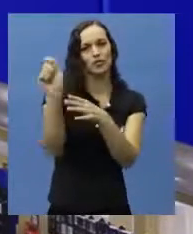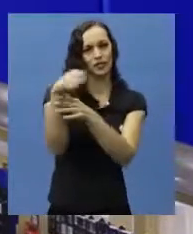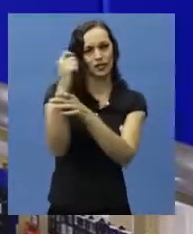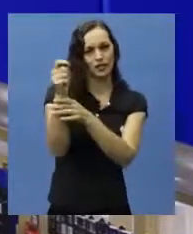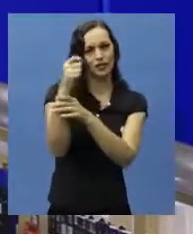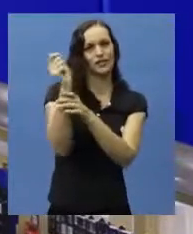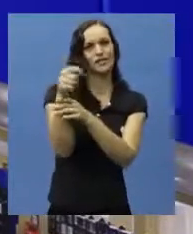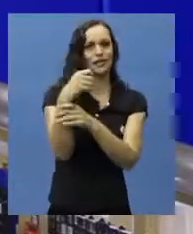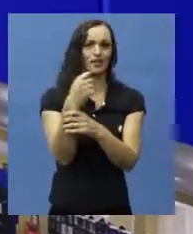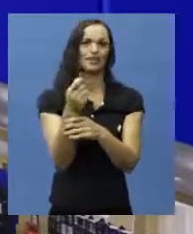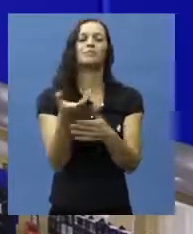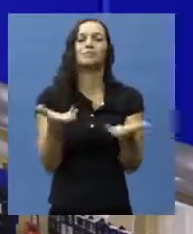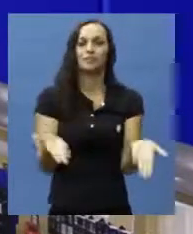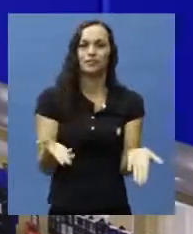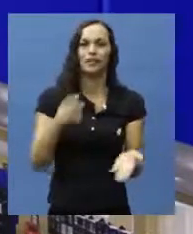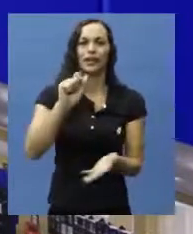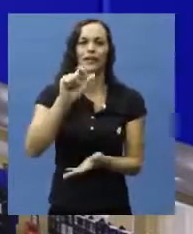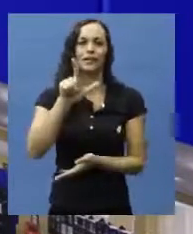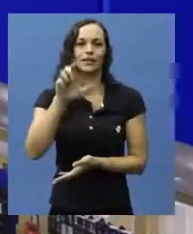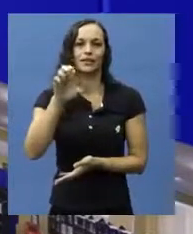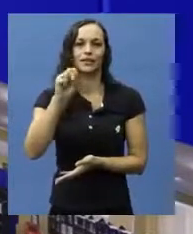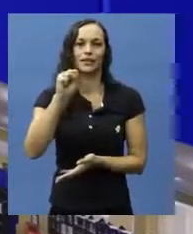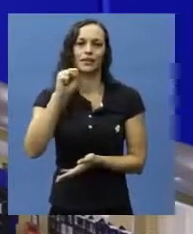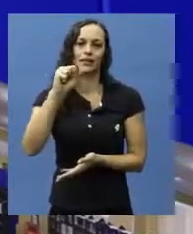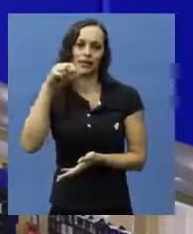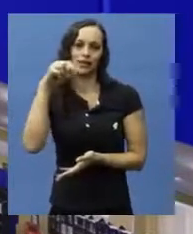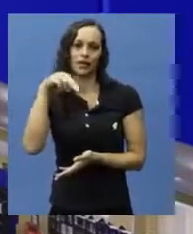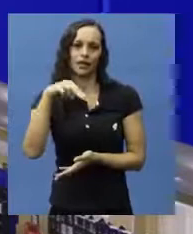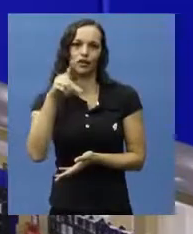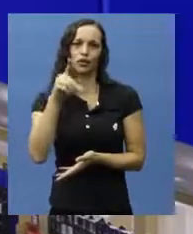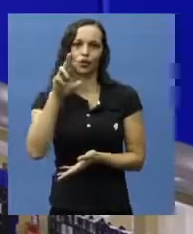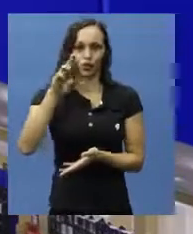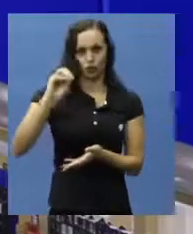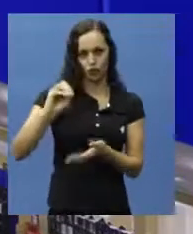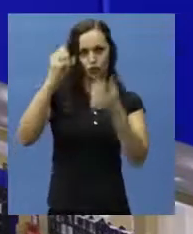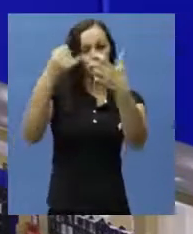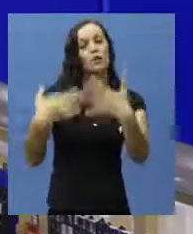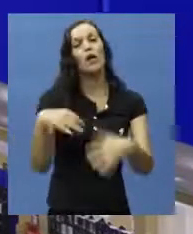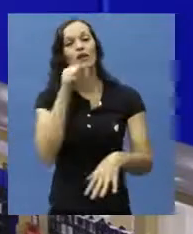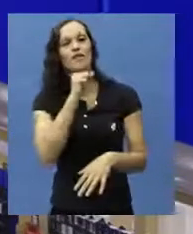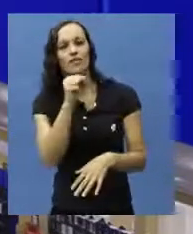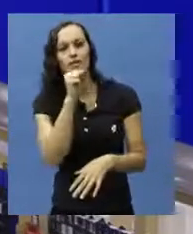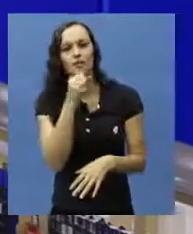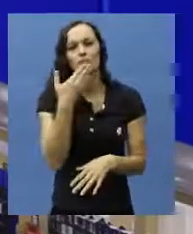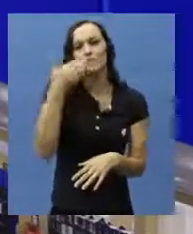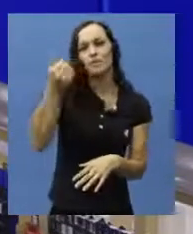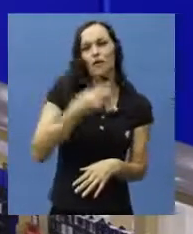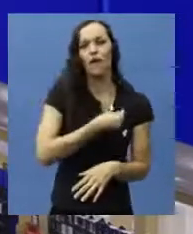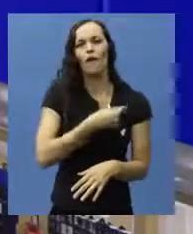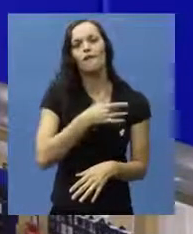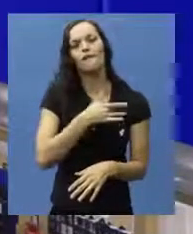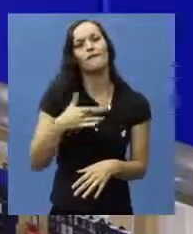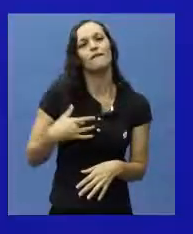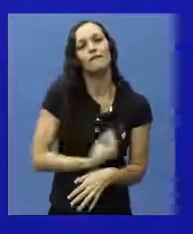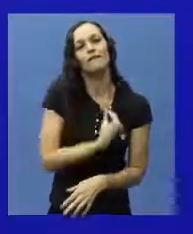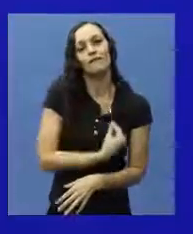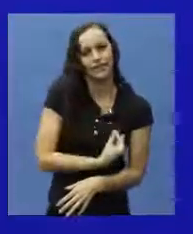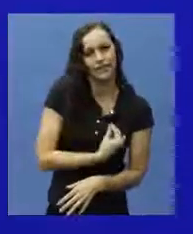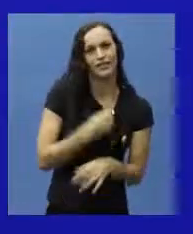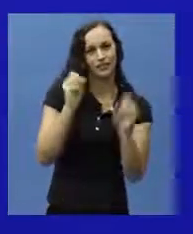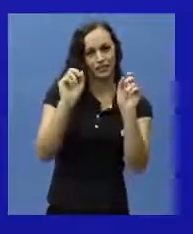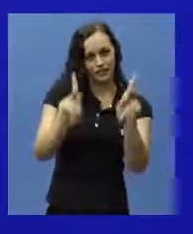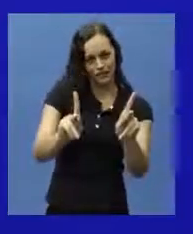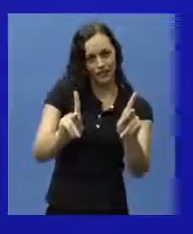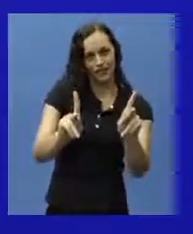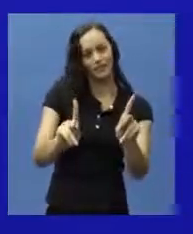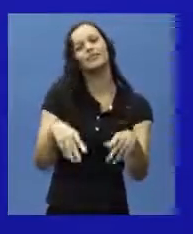professor do curso de fisioterapia aqui da FASB, professor Alessandro Pedrosa, que falou sobre envelhecimento e qualidade de vida. Então